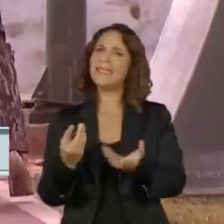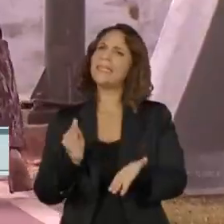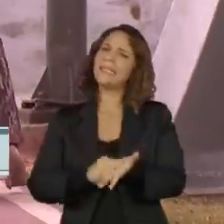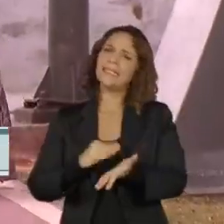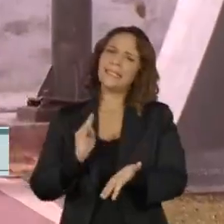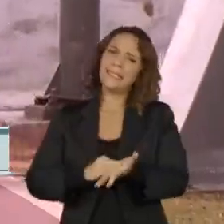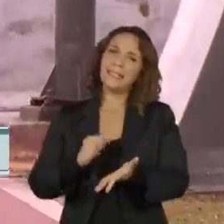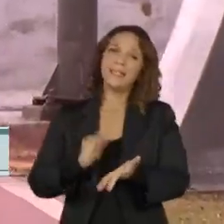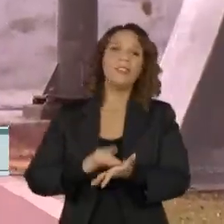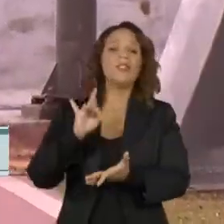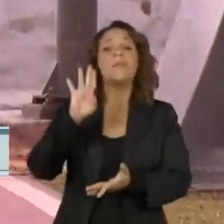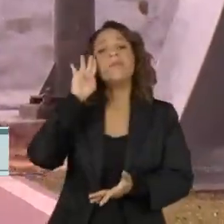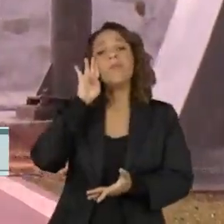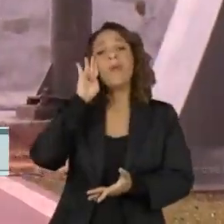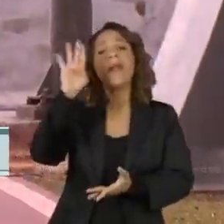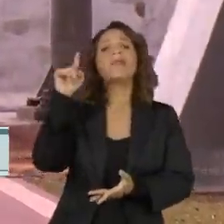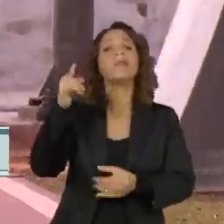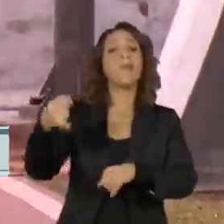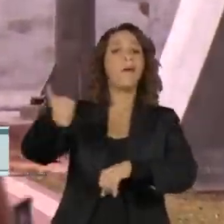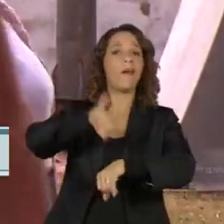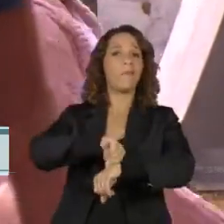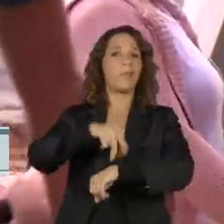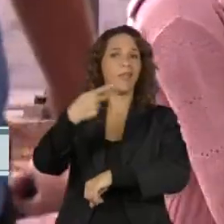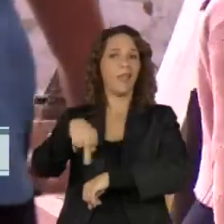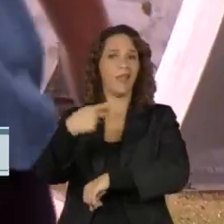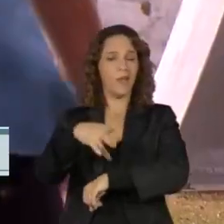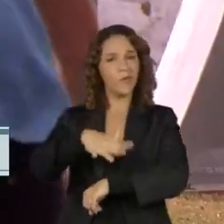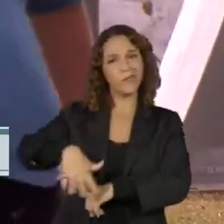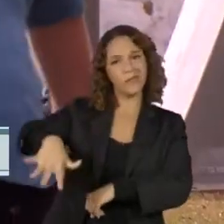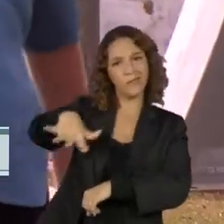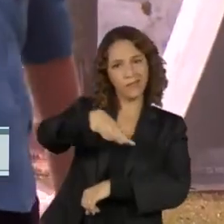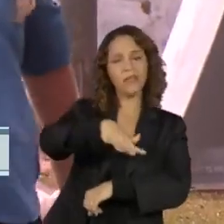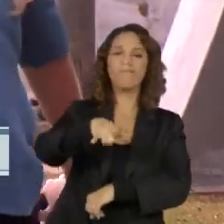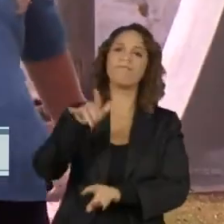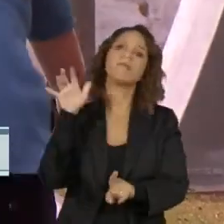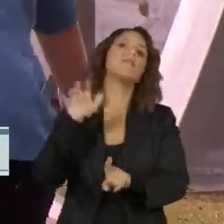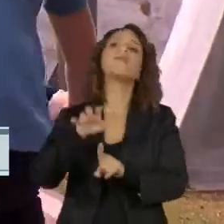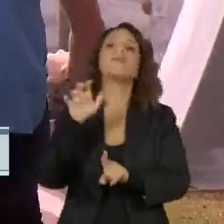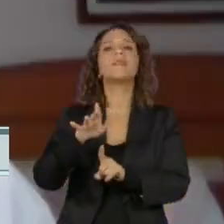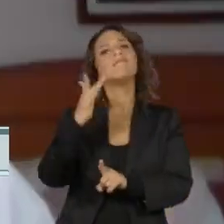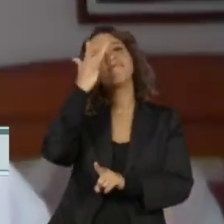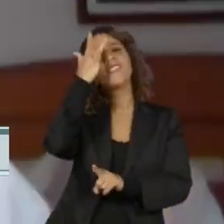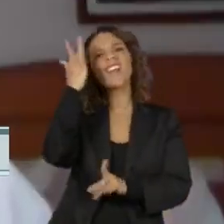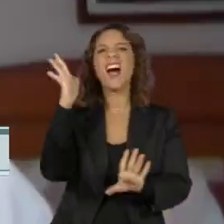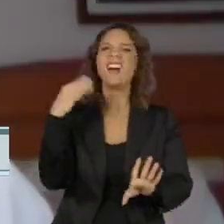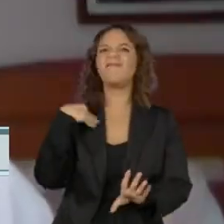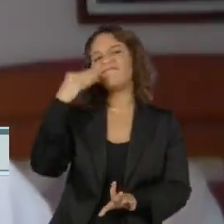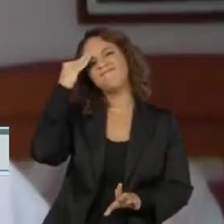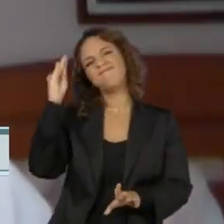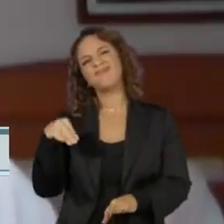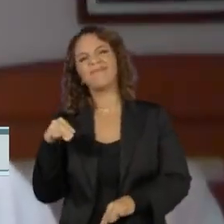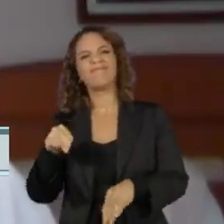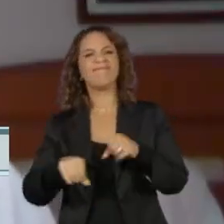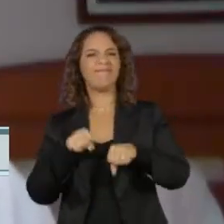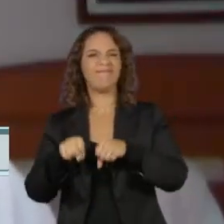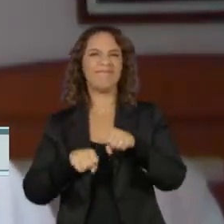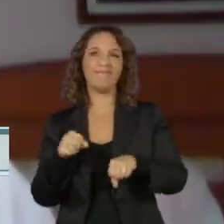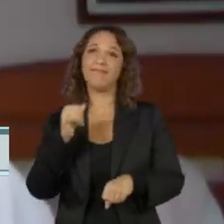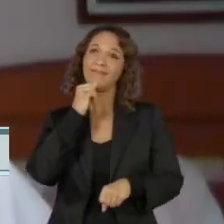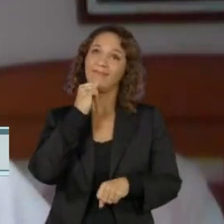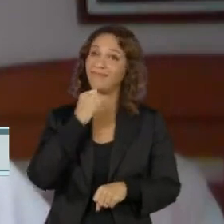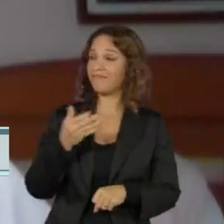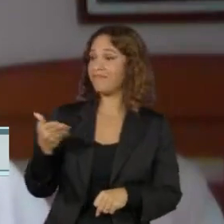concentrada nas regiões mais centrais da cidade, fato que impacta na adesão ao transporte, na opinião deste ativista.